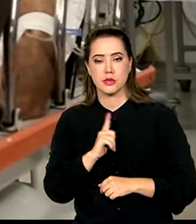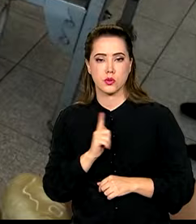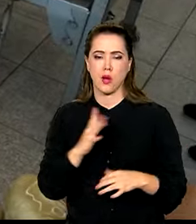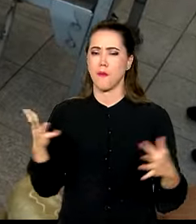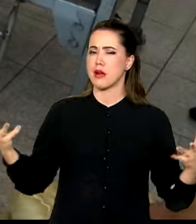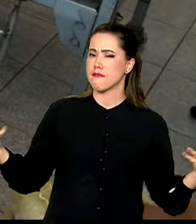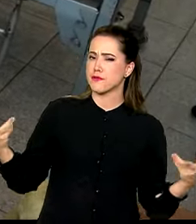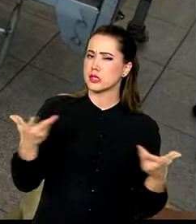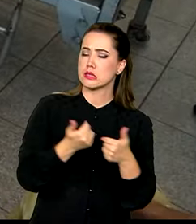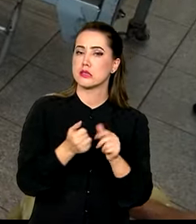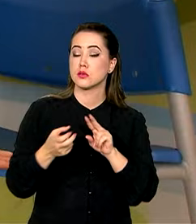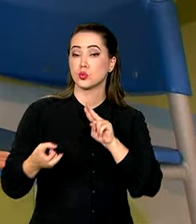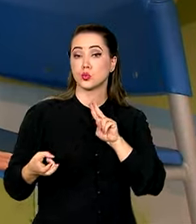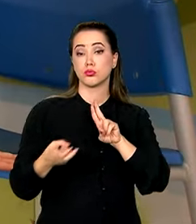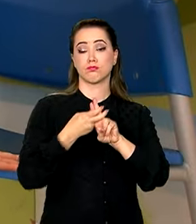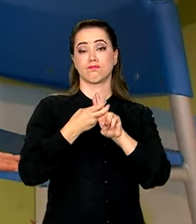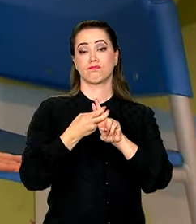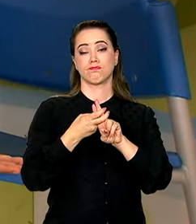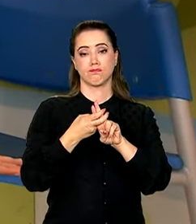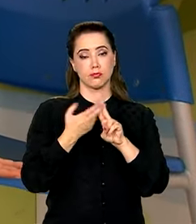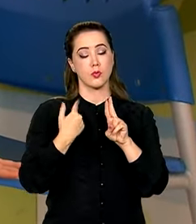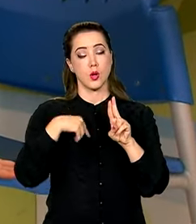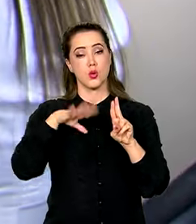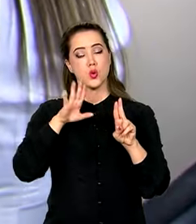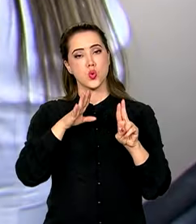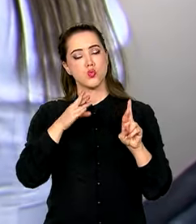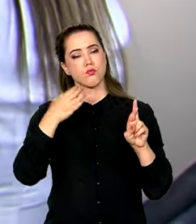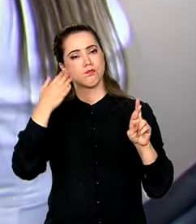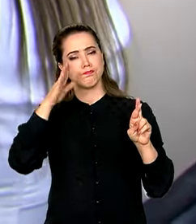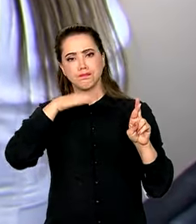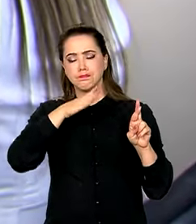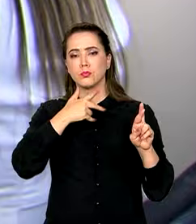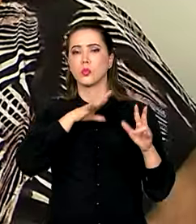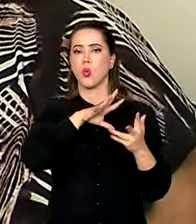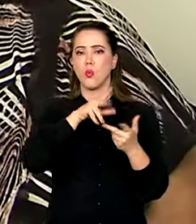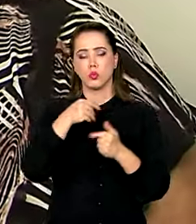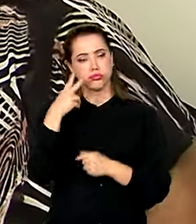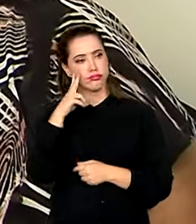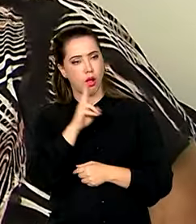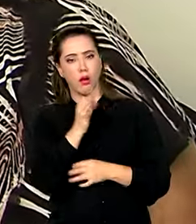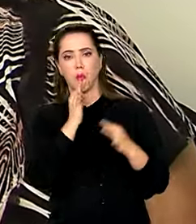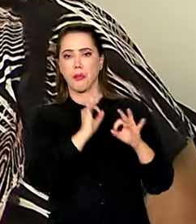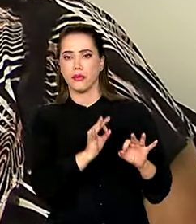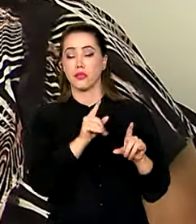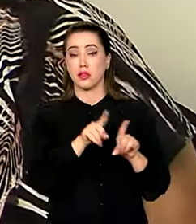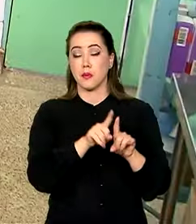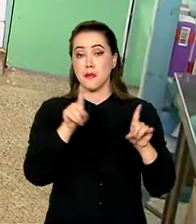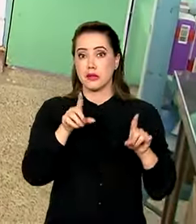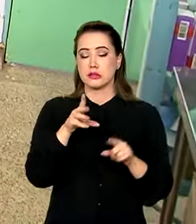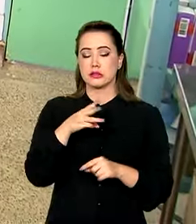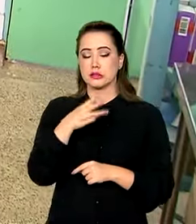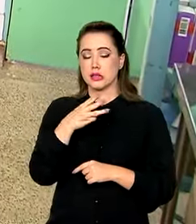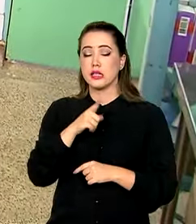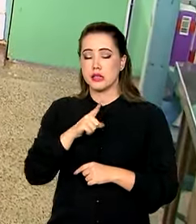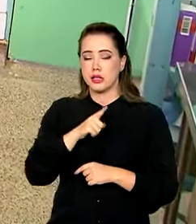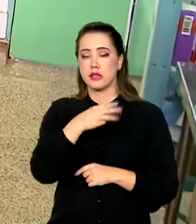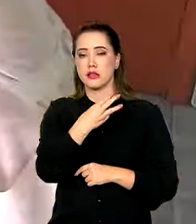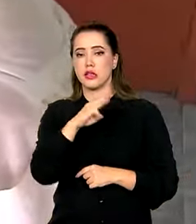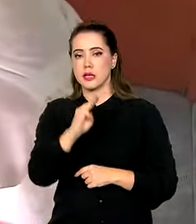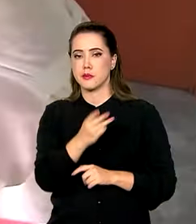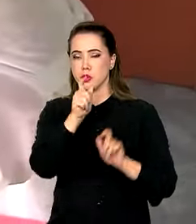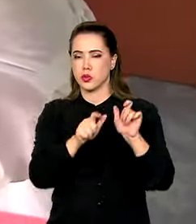eficiente sistema de saúde público reconhecido no mundo, que conta com quase 3 milhões de trabalhadores.